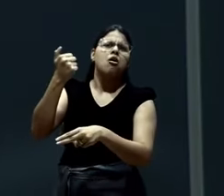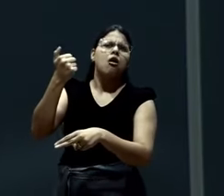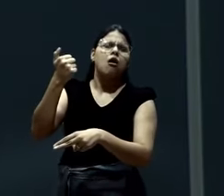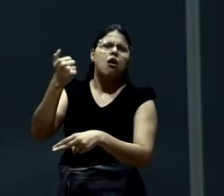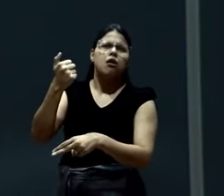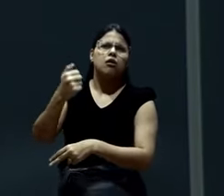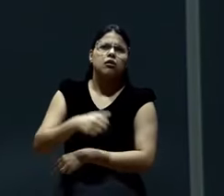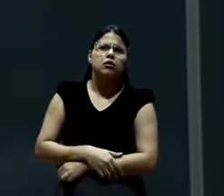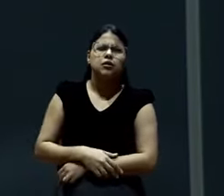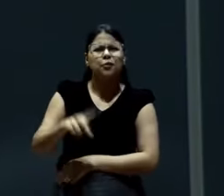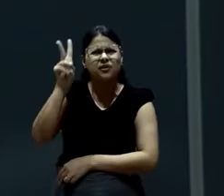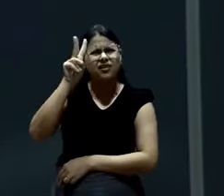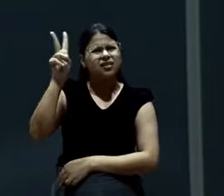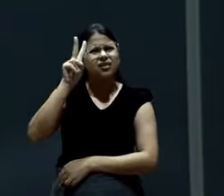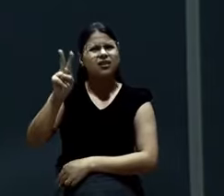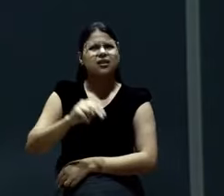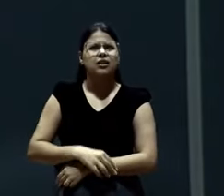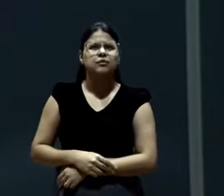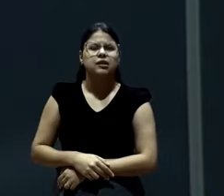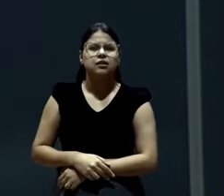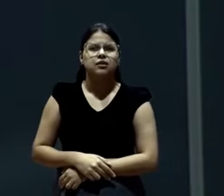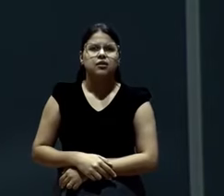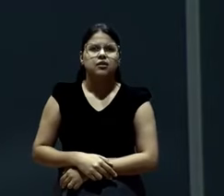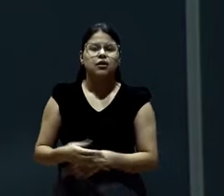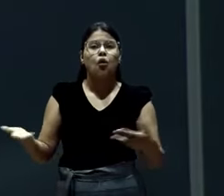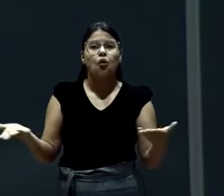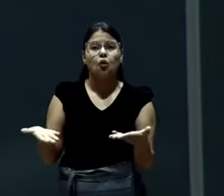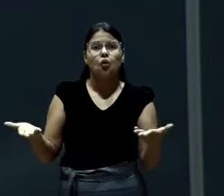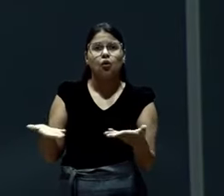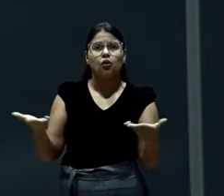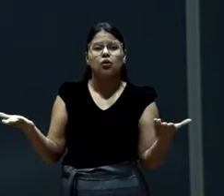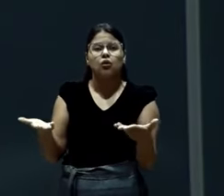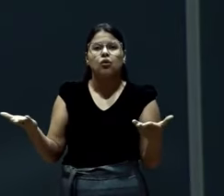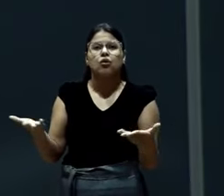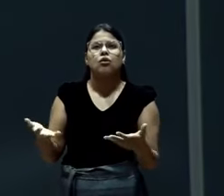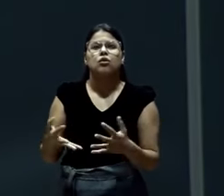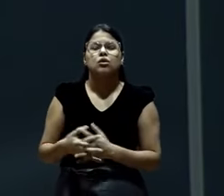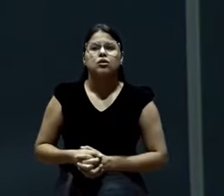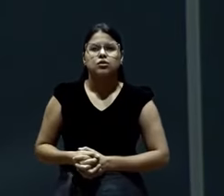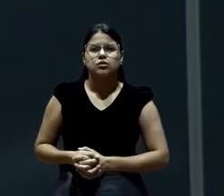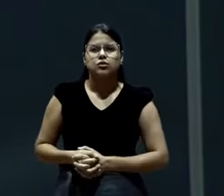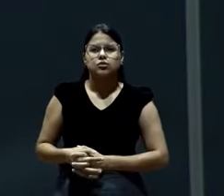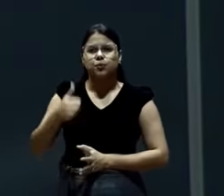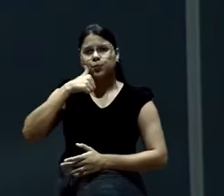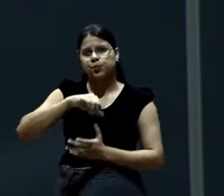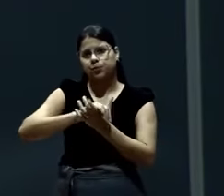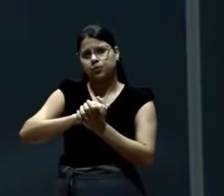Eu me lembro isso até hoje. Tem até hoje. Minha mãe está com quase 45 anos de casado.